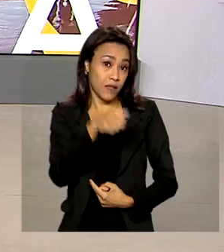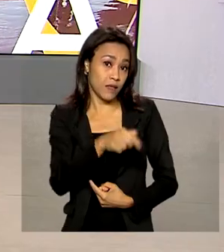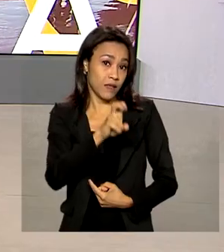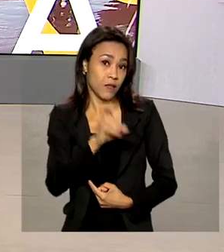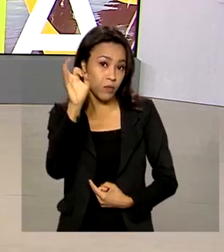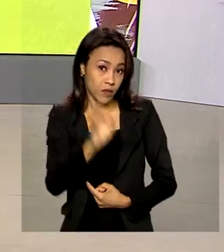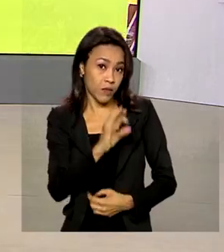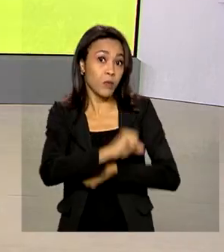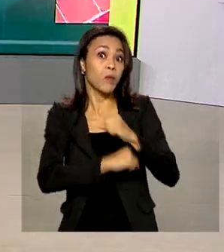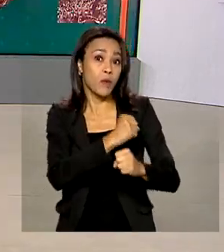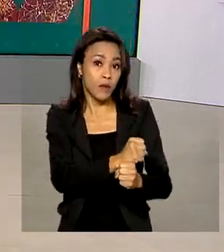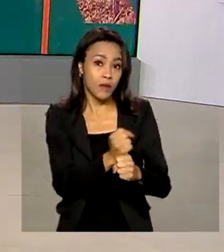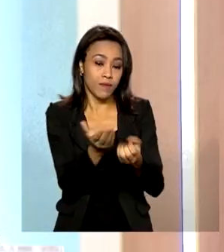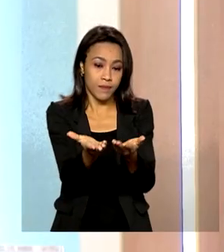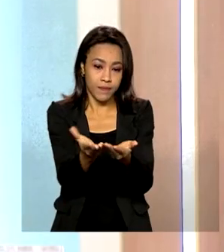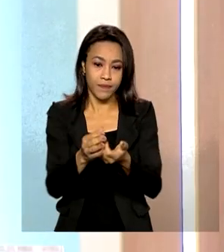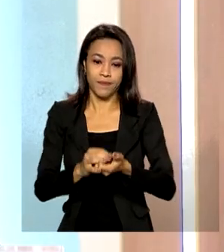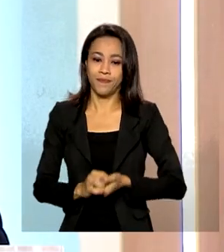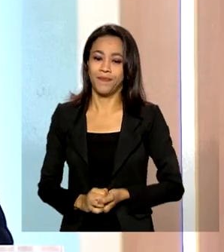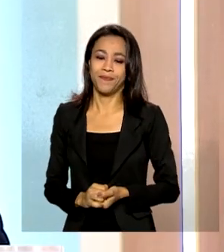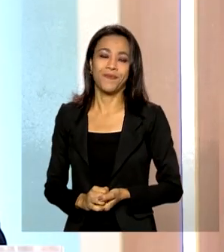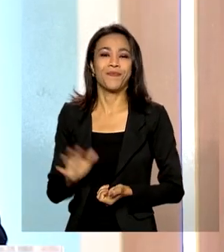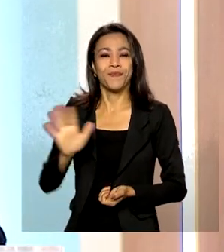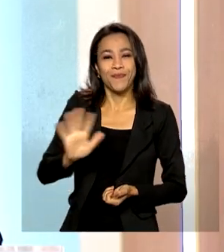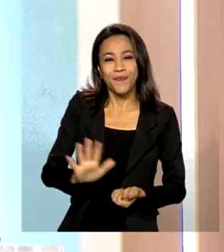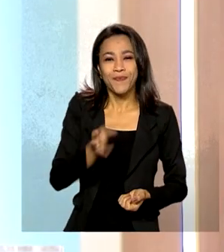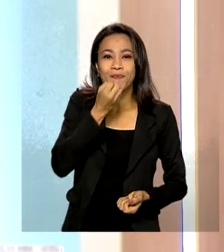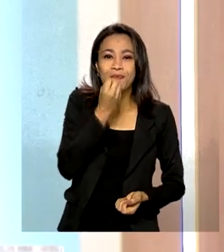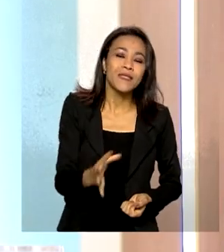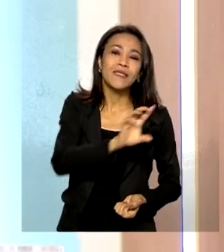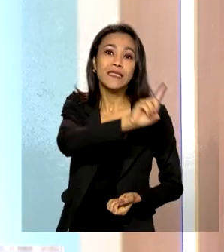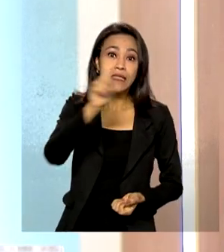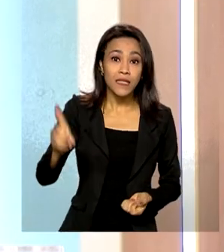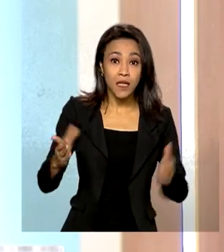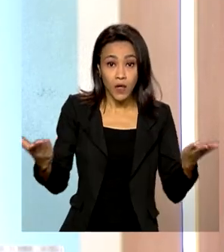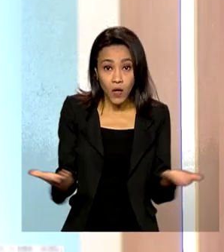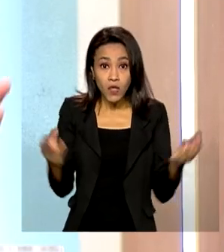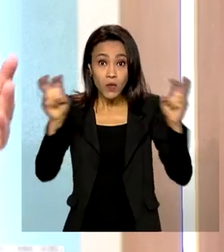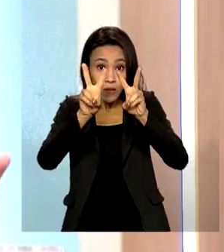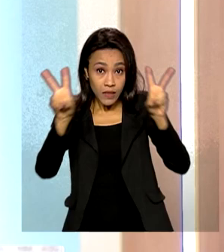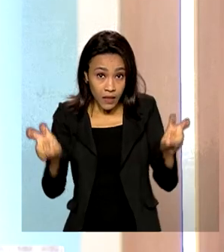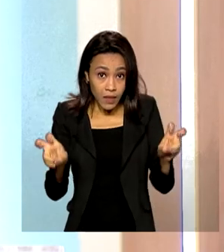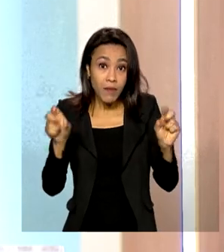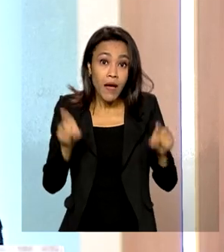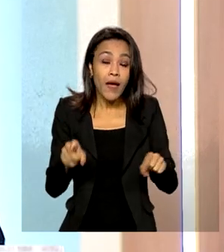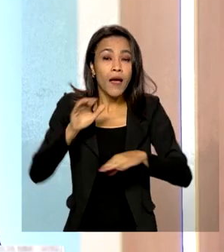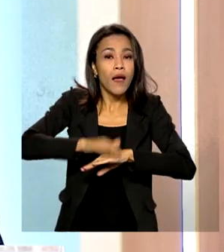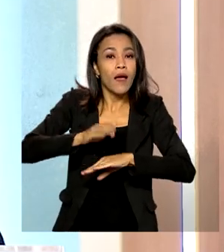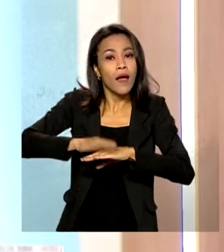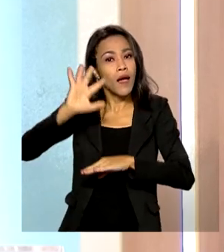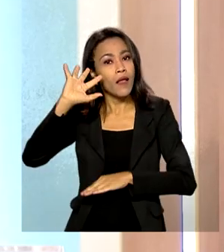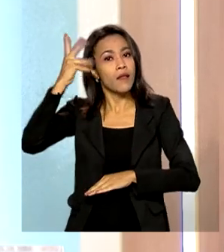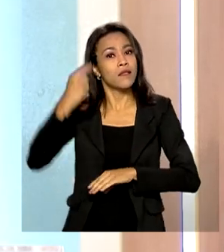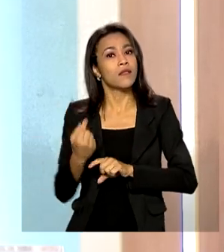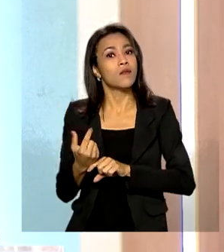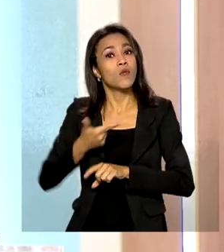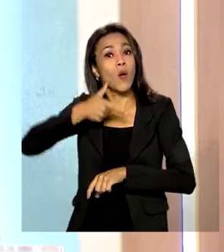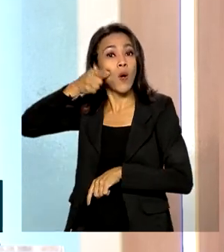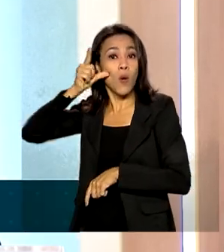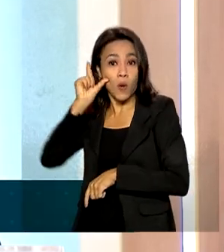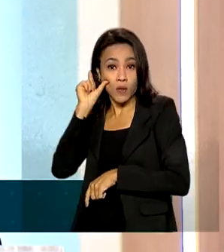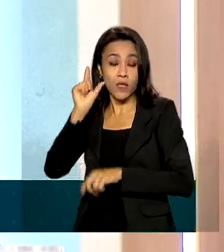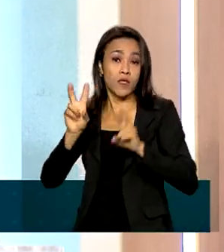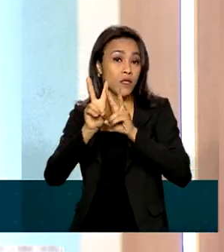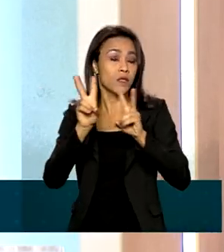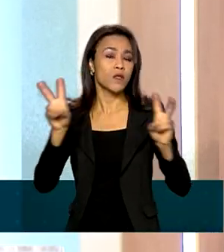comenta é Ricardo Caldas. Olá, bom dia a todos. O nosso tema de hoje é a decisão de ontem do Comitê de Política Monetária